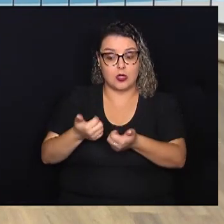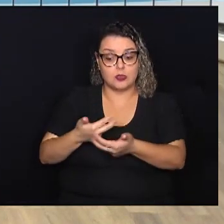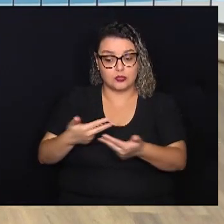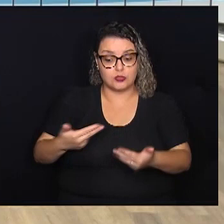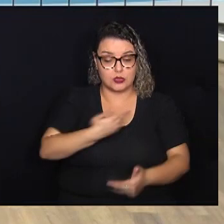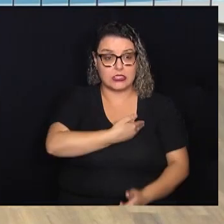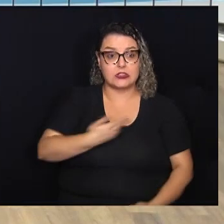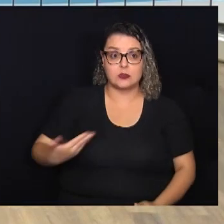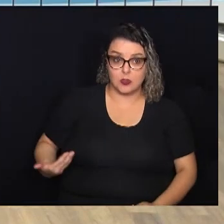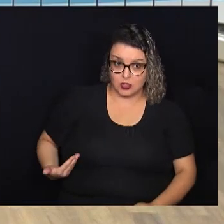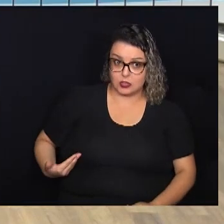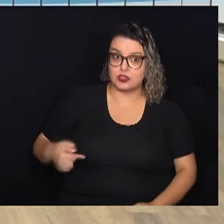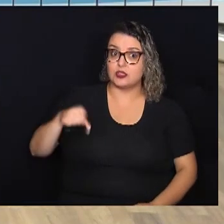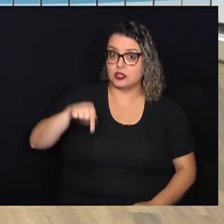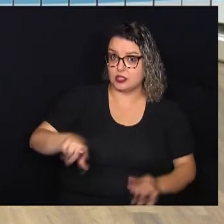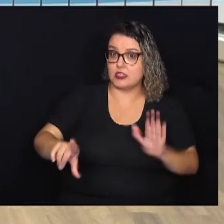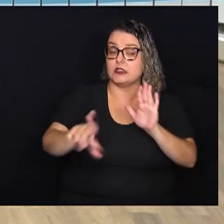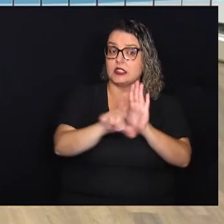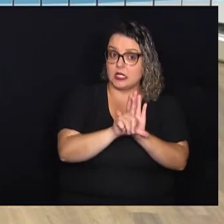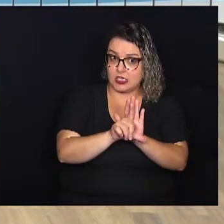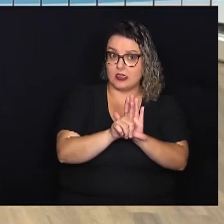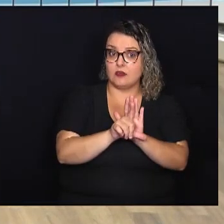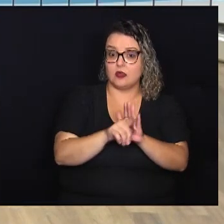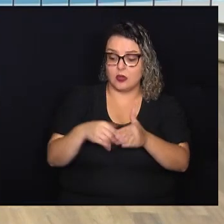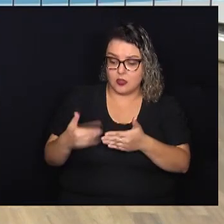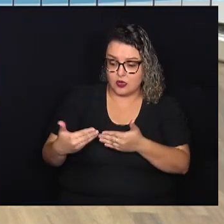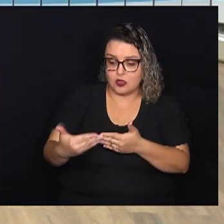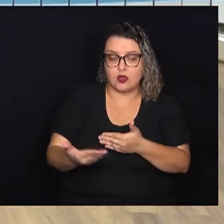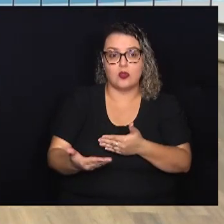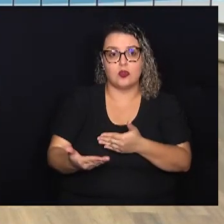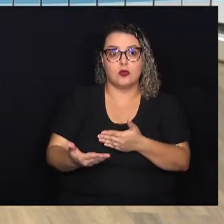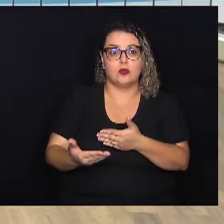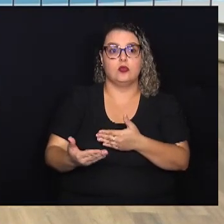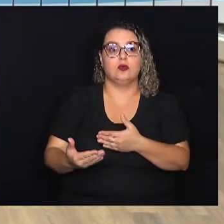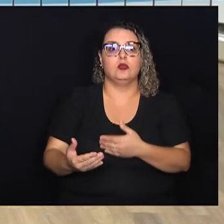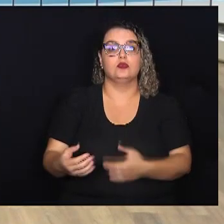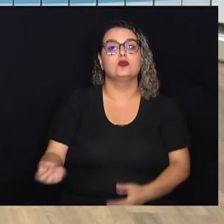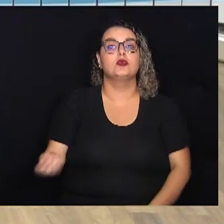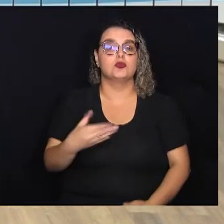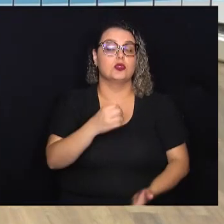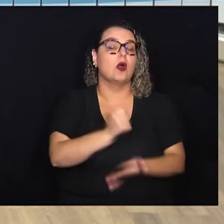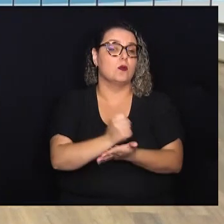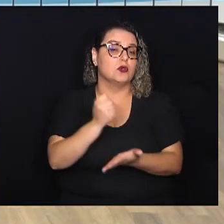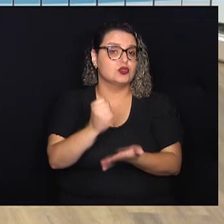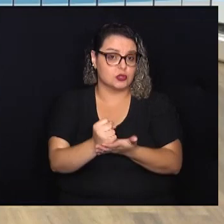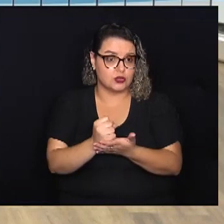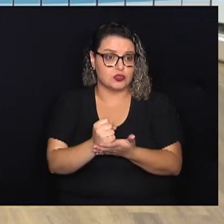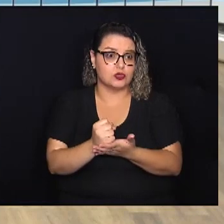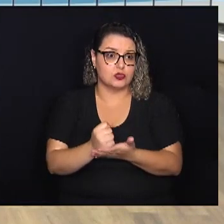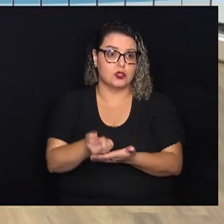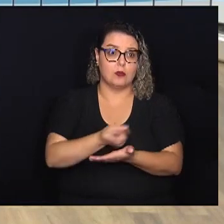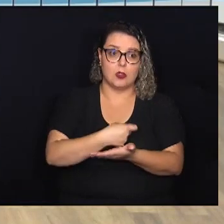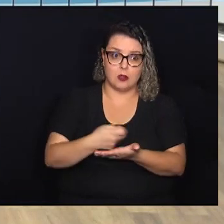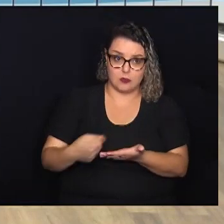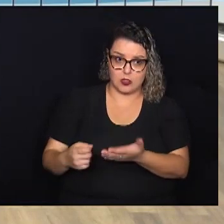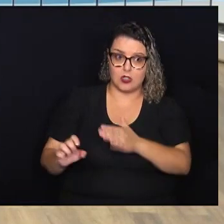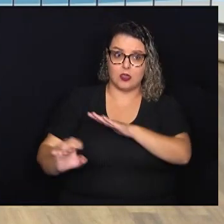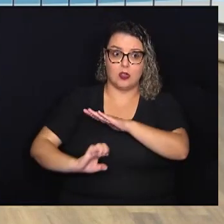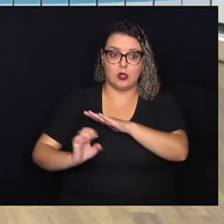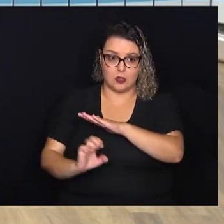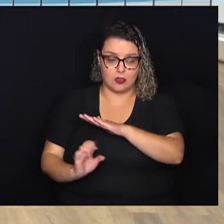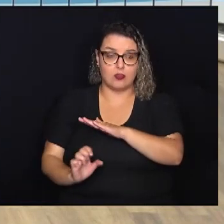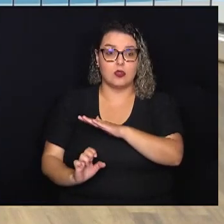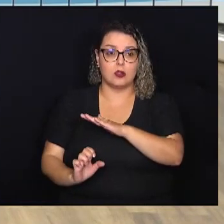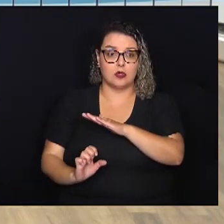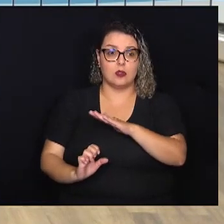e essa lei vai passar a vigorar a partir dos novos contratos que serão assinados com as empresas que